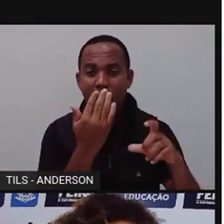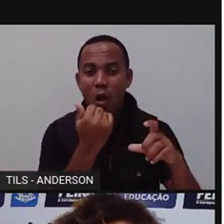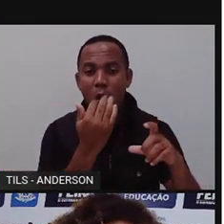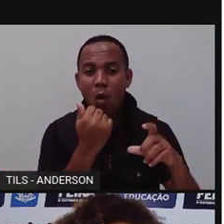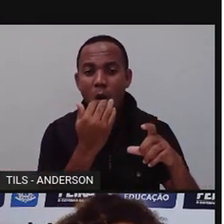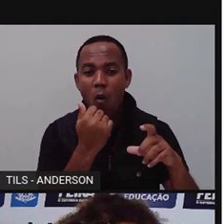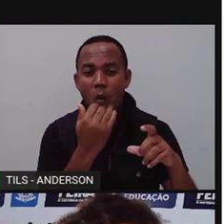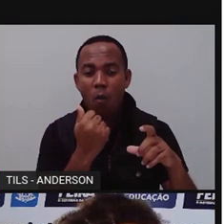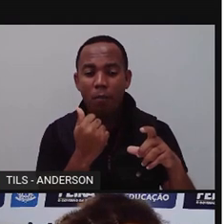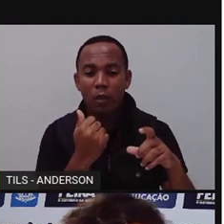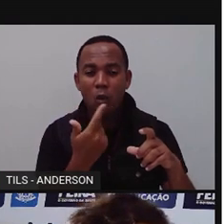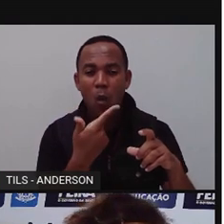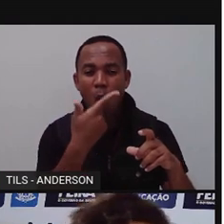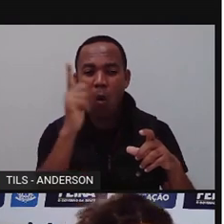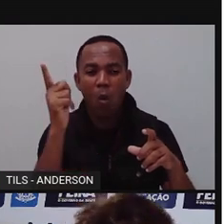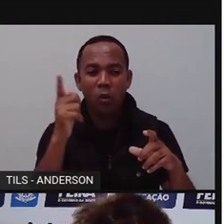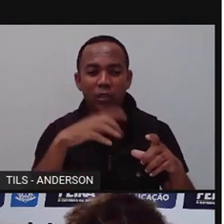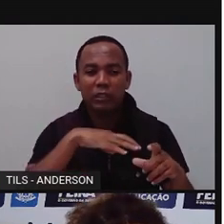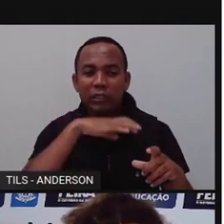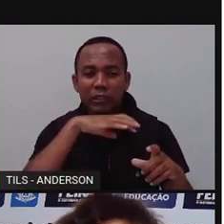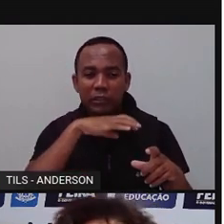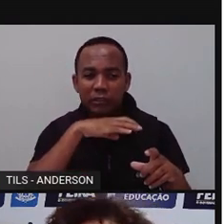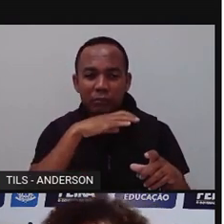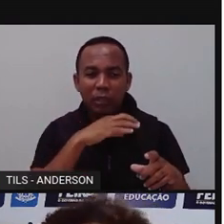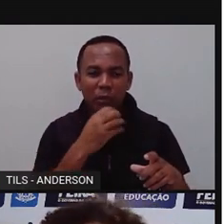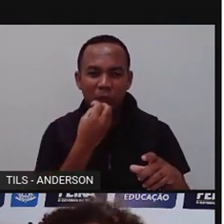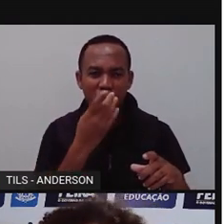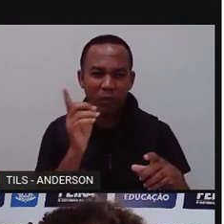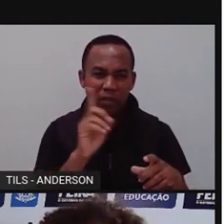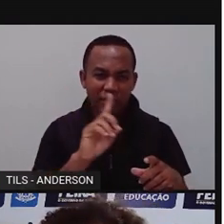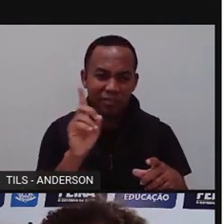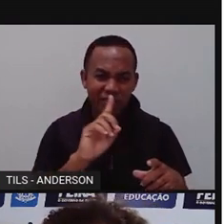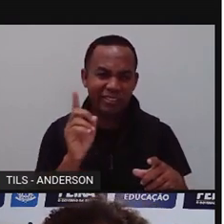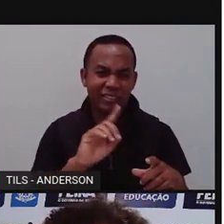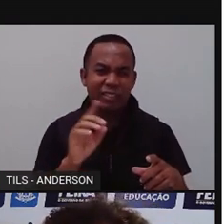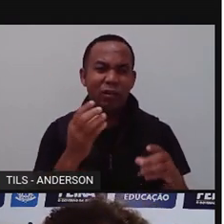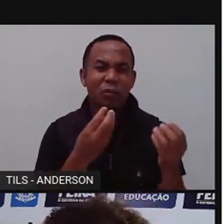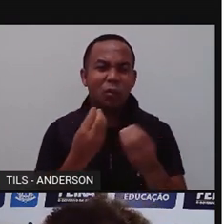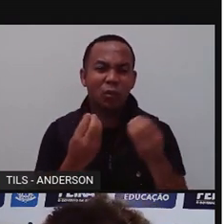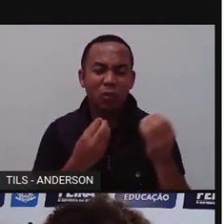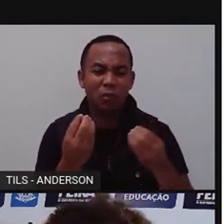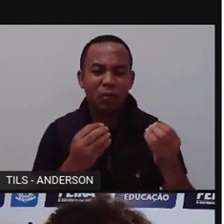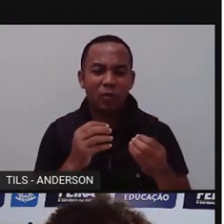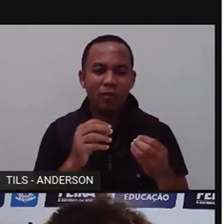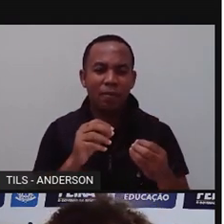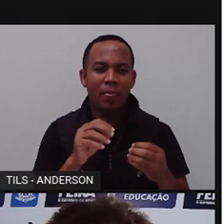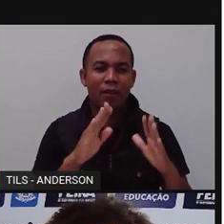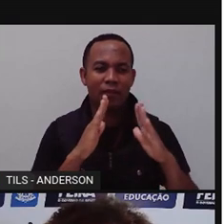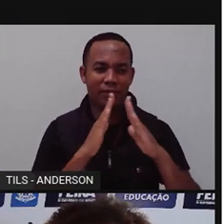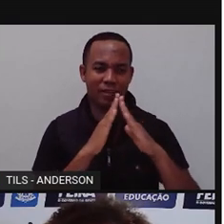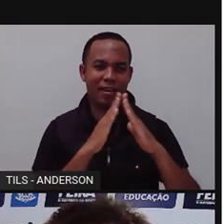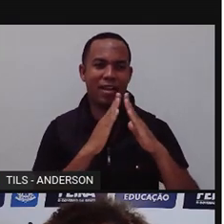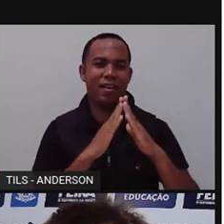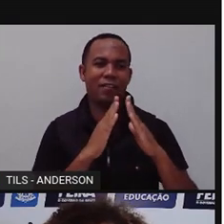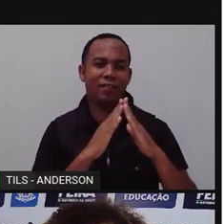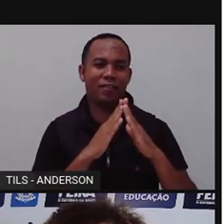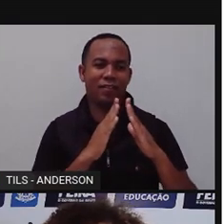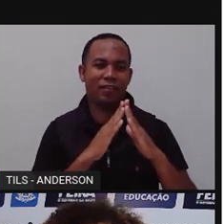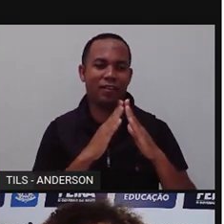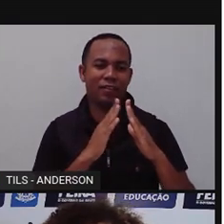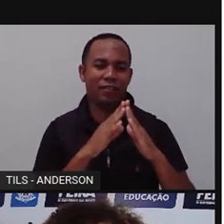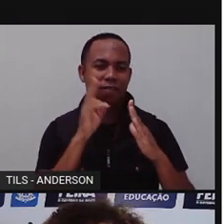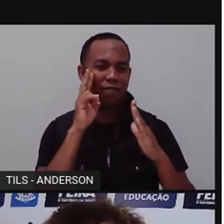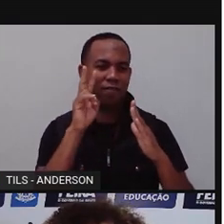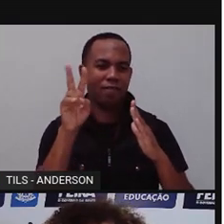gente pensa assim, ah, se alimentou do outro, um leão tá comendo, não. Mas a gente vê várias vezes a lagartixa em casa, que fica lá na espreita,